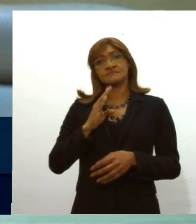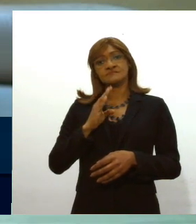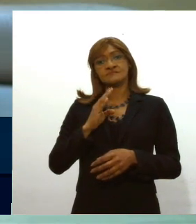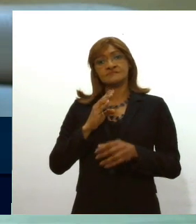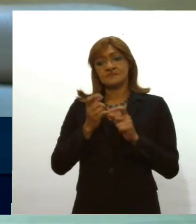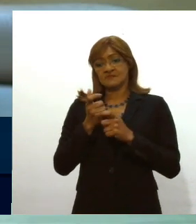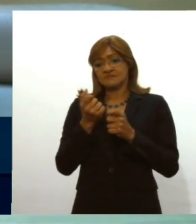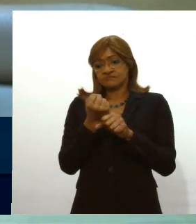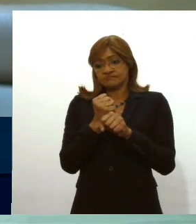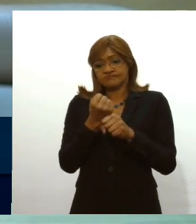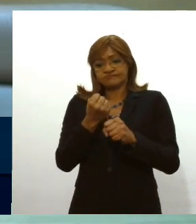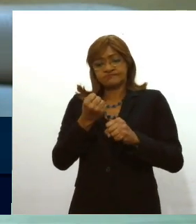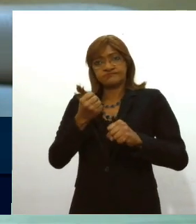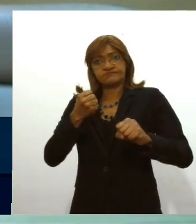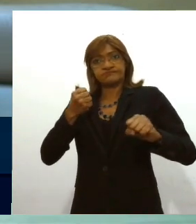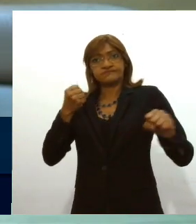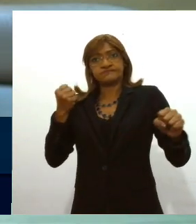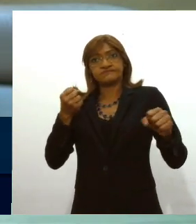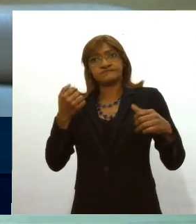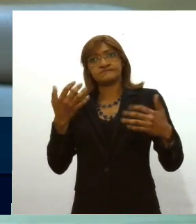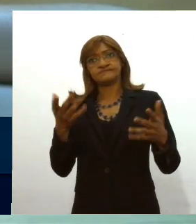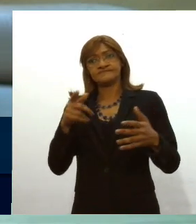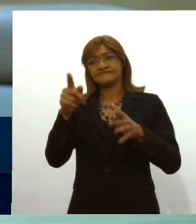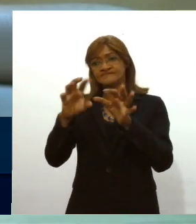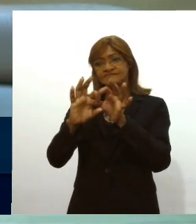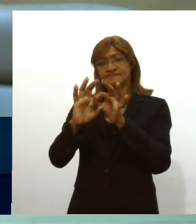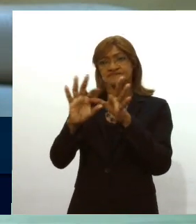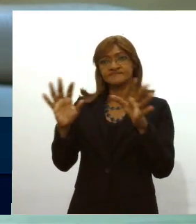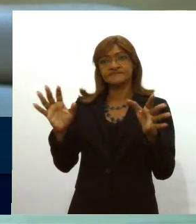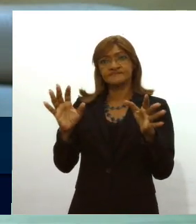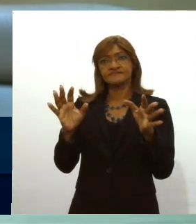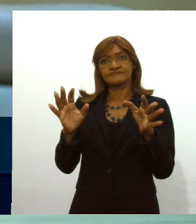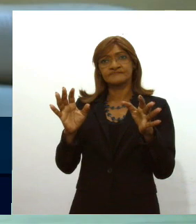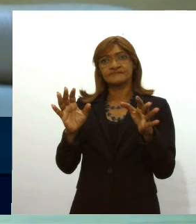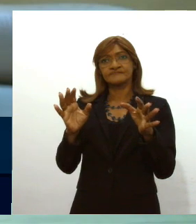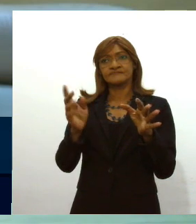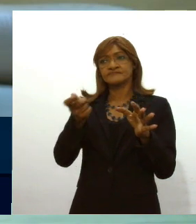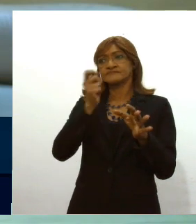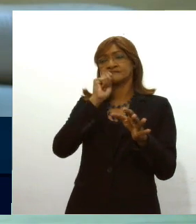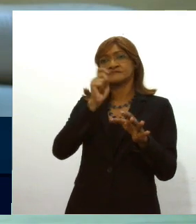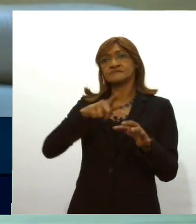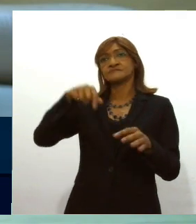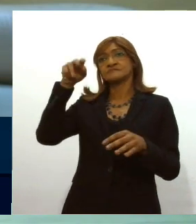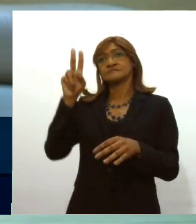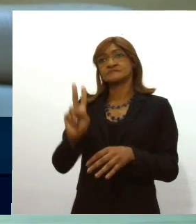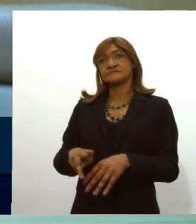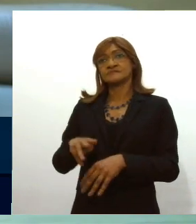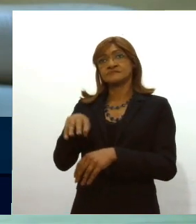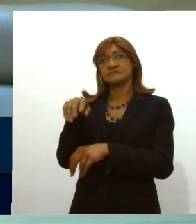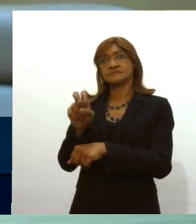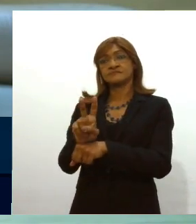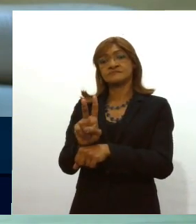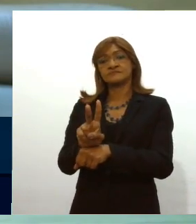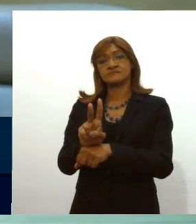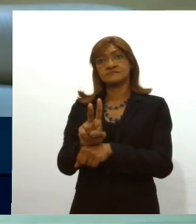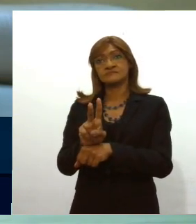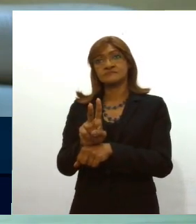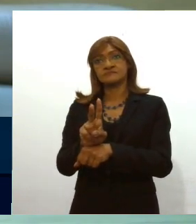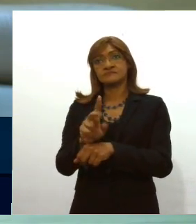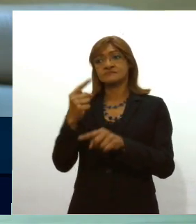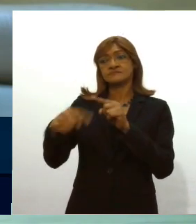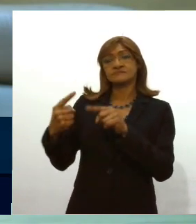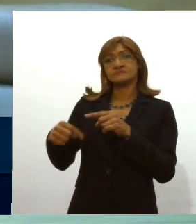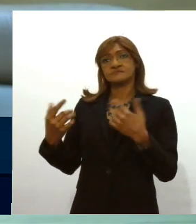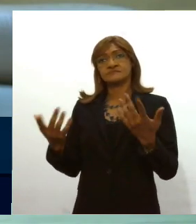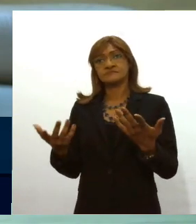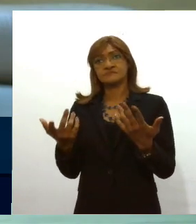gigantesco, você liberar o plantio de drogas. Quem vai controlar? Por incrível que pareça, as